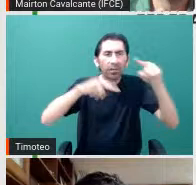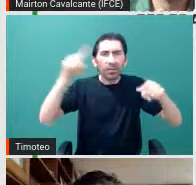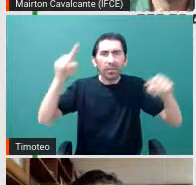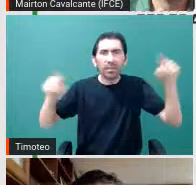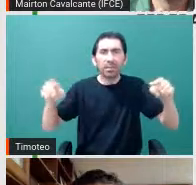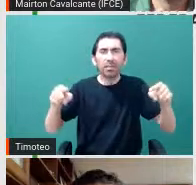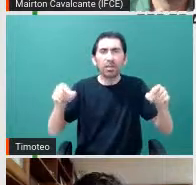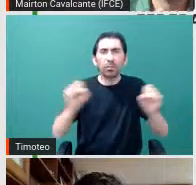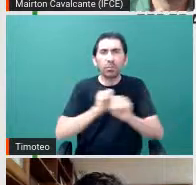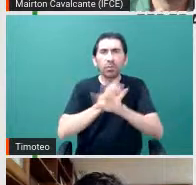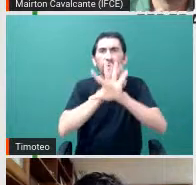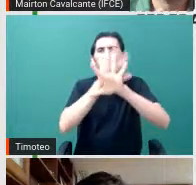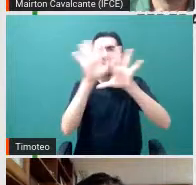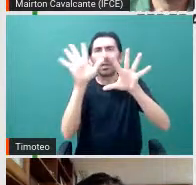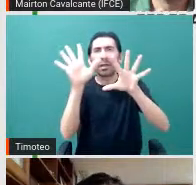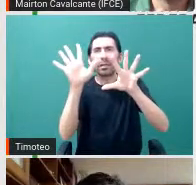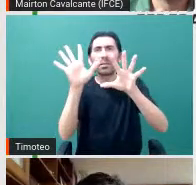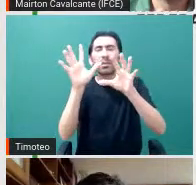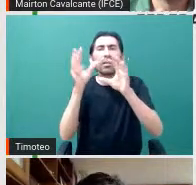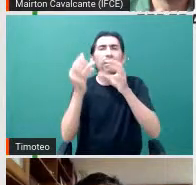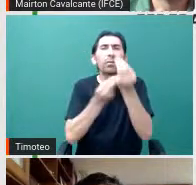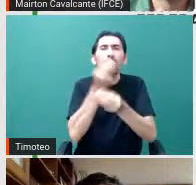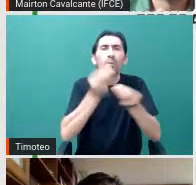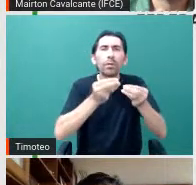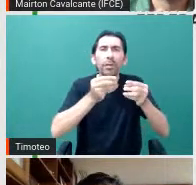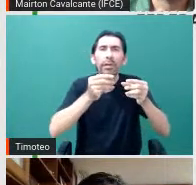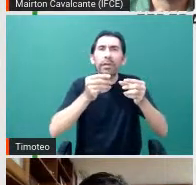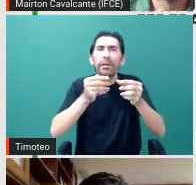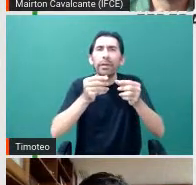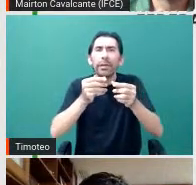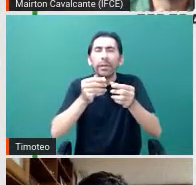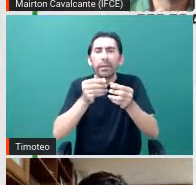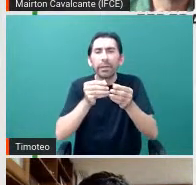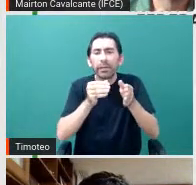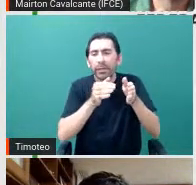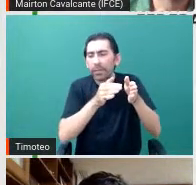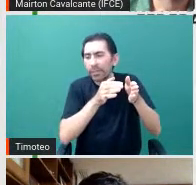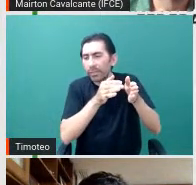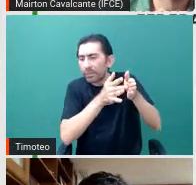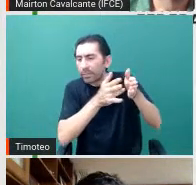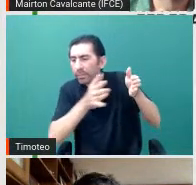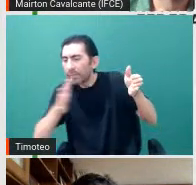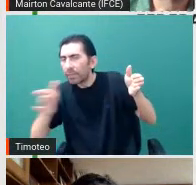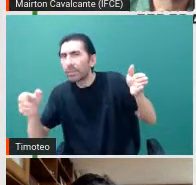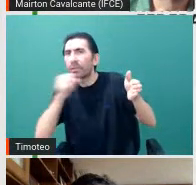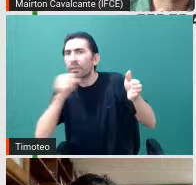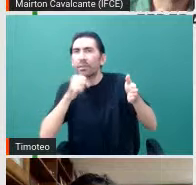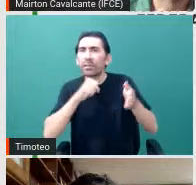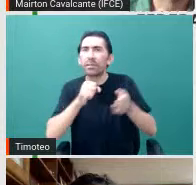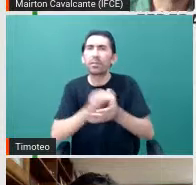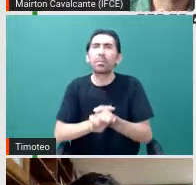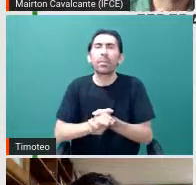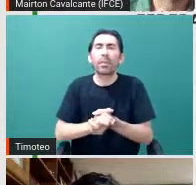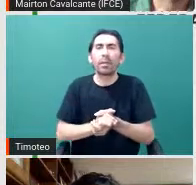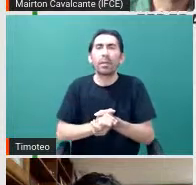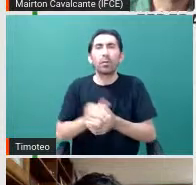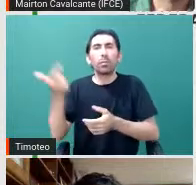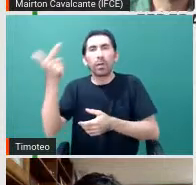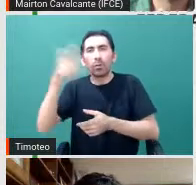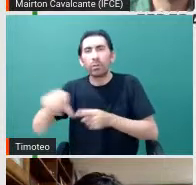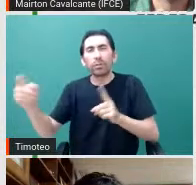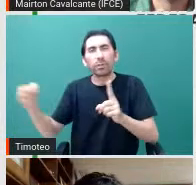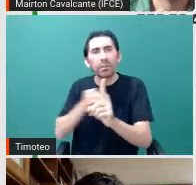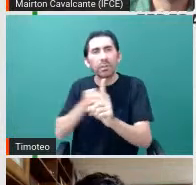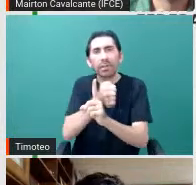na temperatura na sua superfície. E a outra técnica chama espectroscopia. Então, espectroscopia,